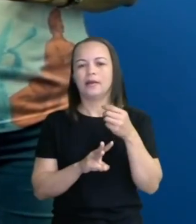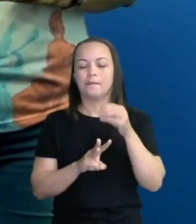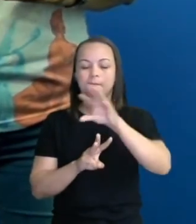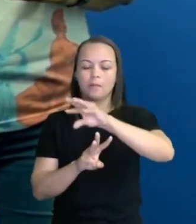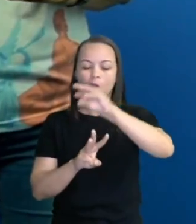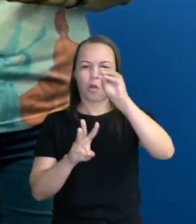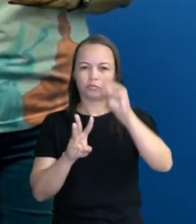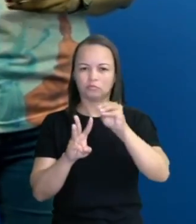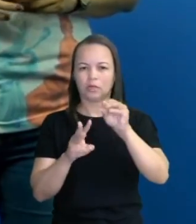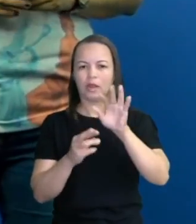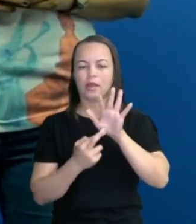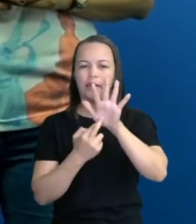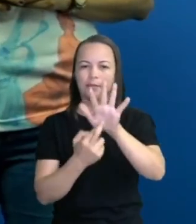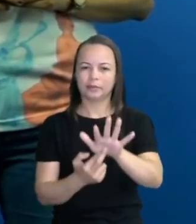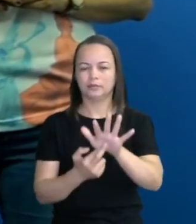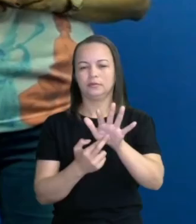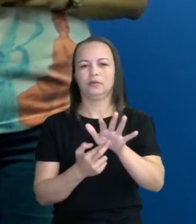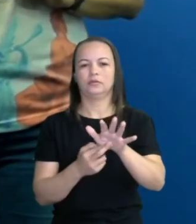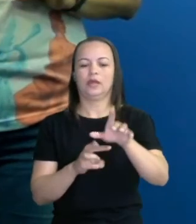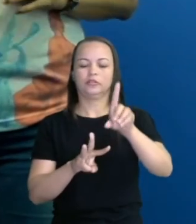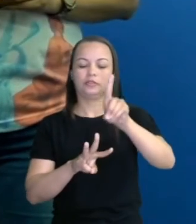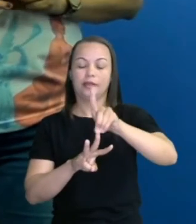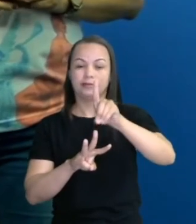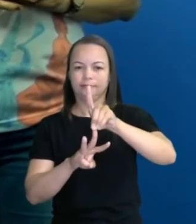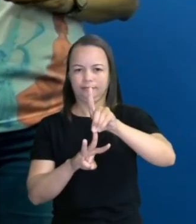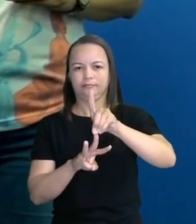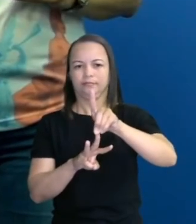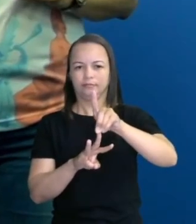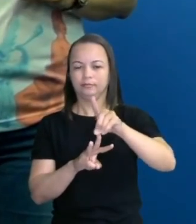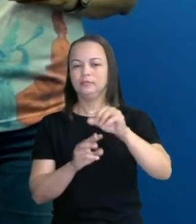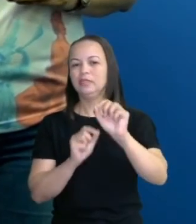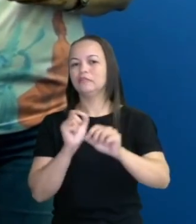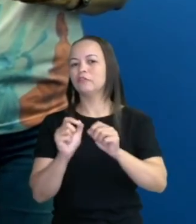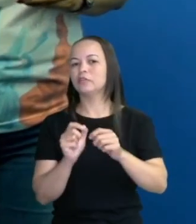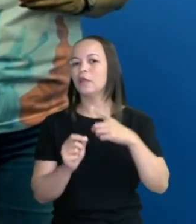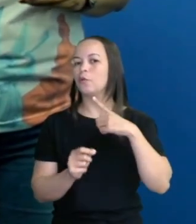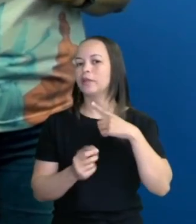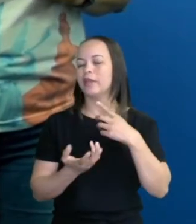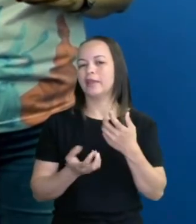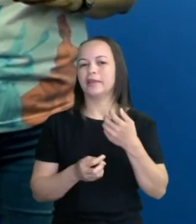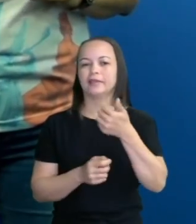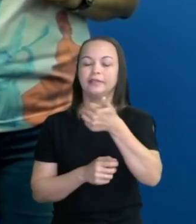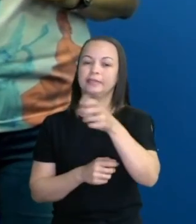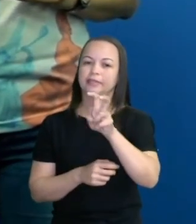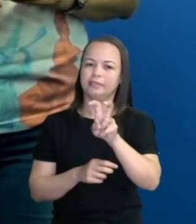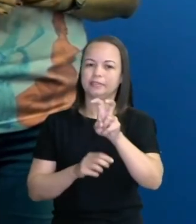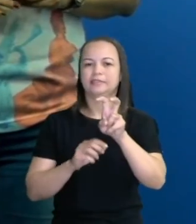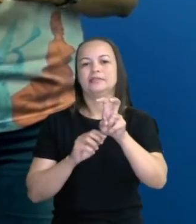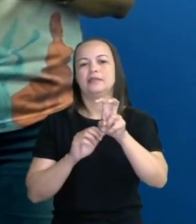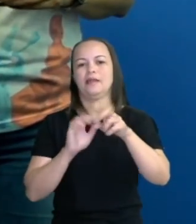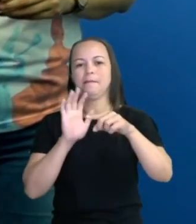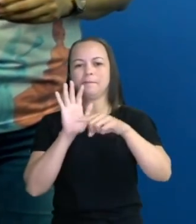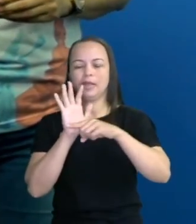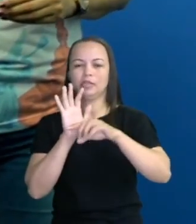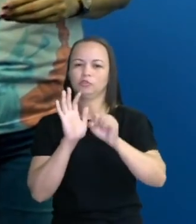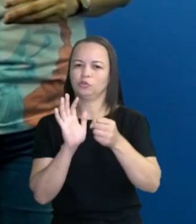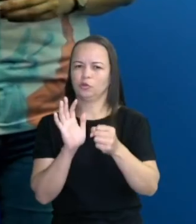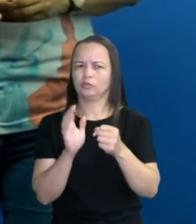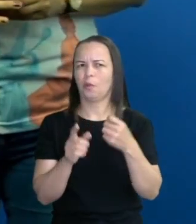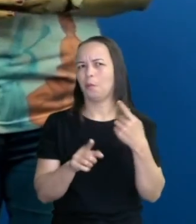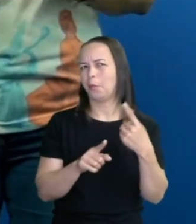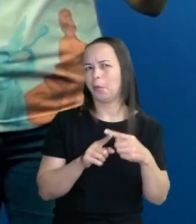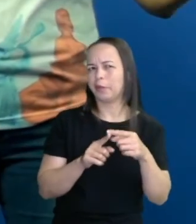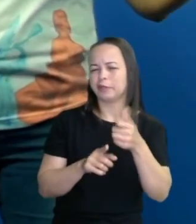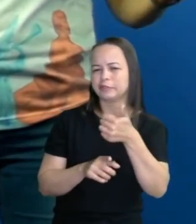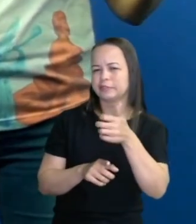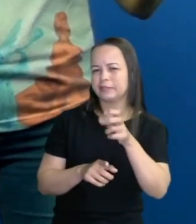para a representação das dezenas, tá? E aí eu vou ter o quê? 15 menos 8. Por que não 150